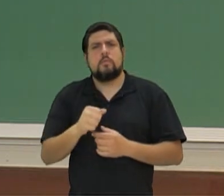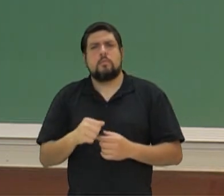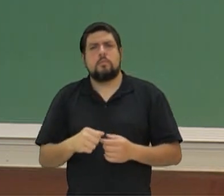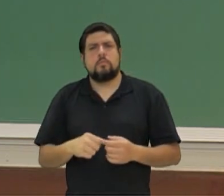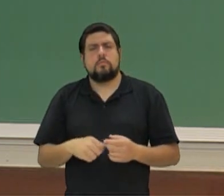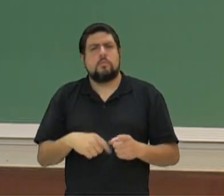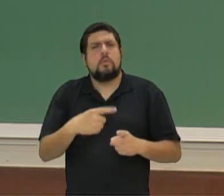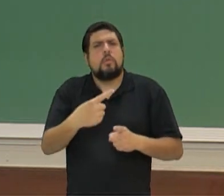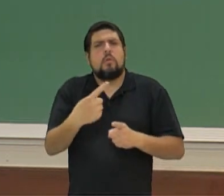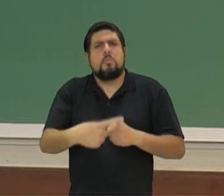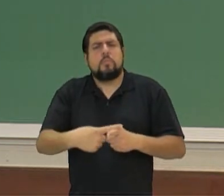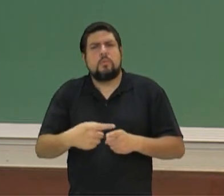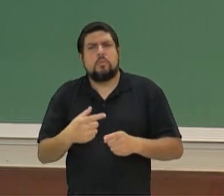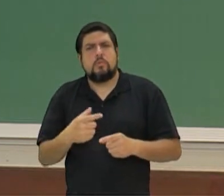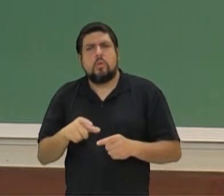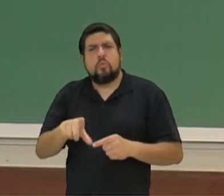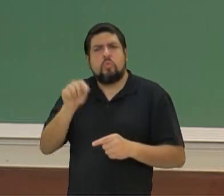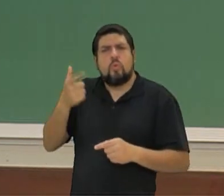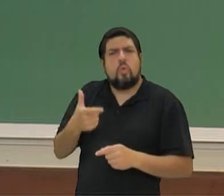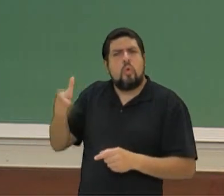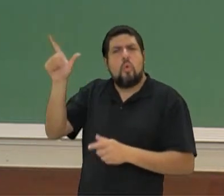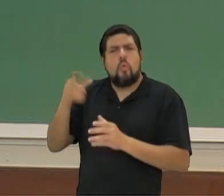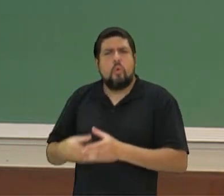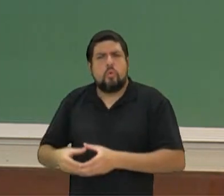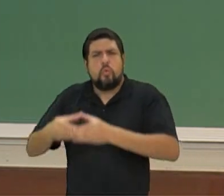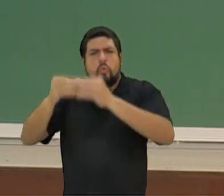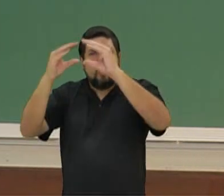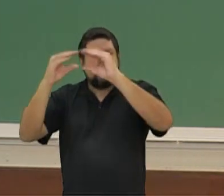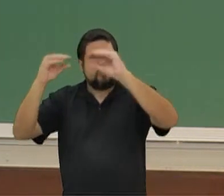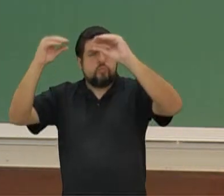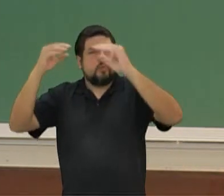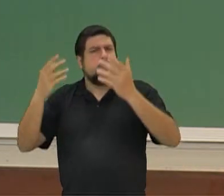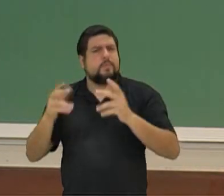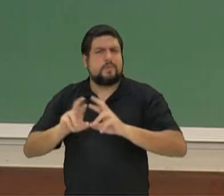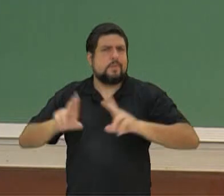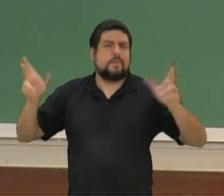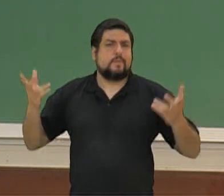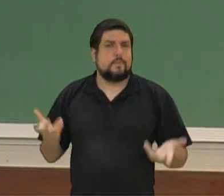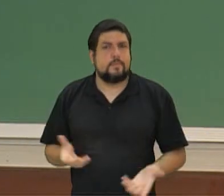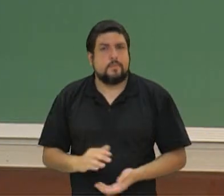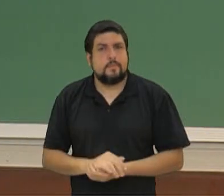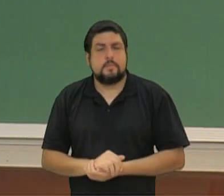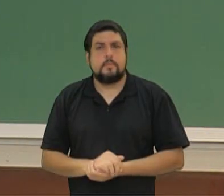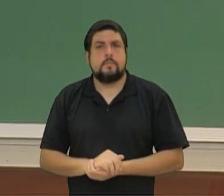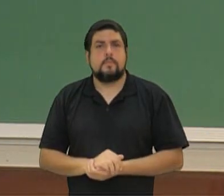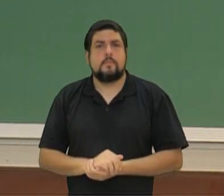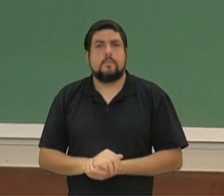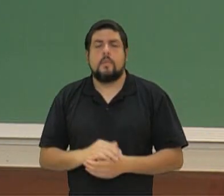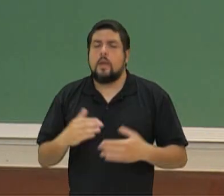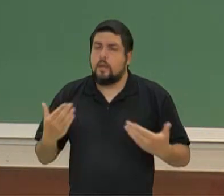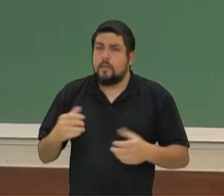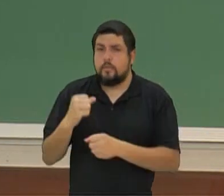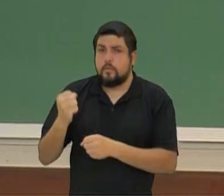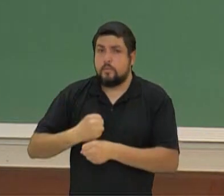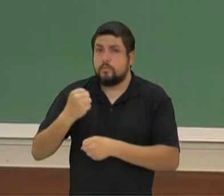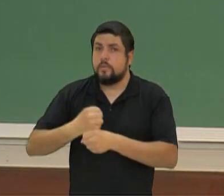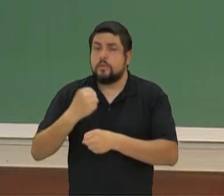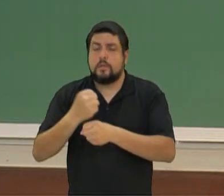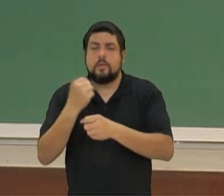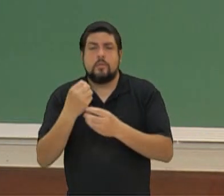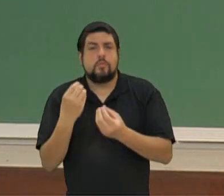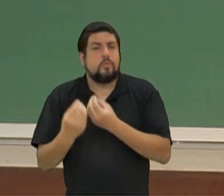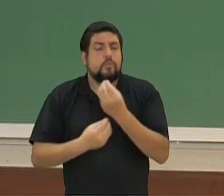escolheram outro tipo de capitel no Parthenon? O que o Pericles e, enfim, a arquitetura da época pensaram sobre isso?